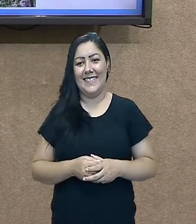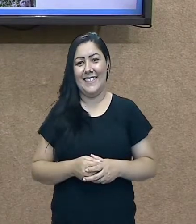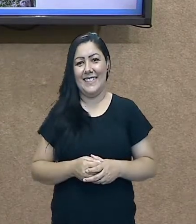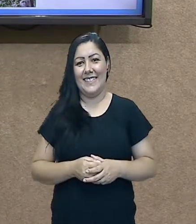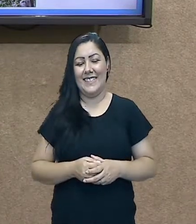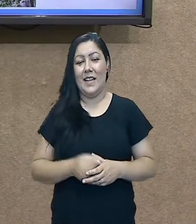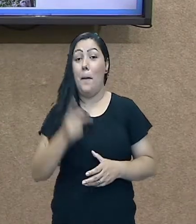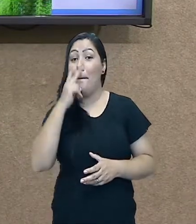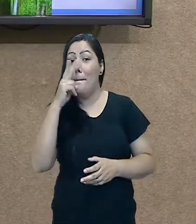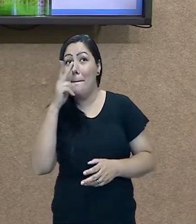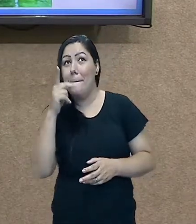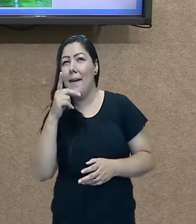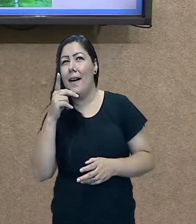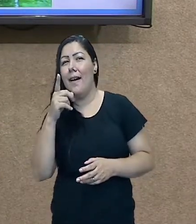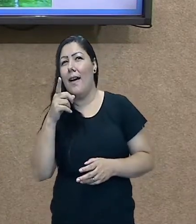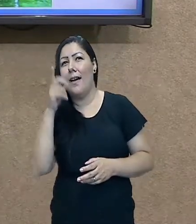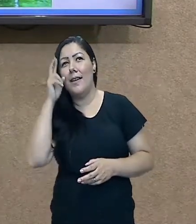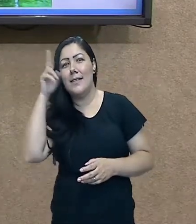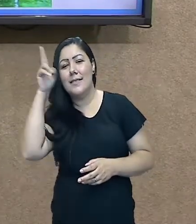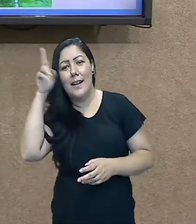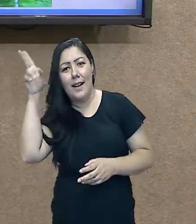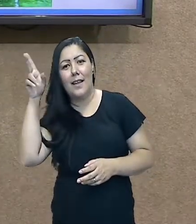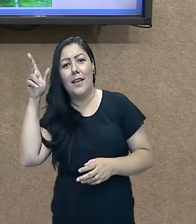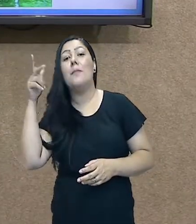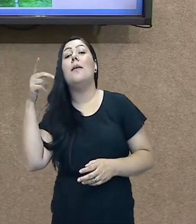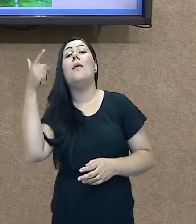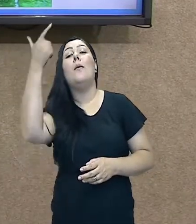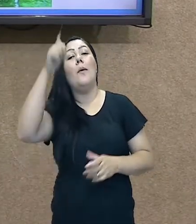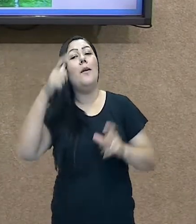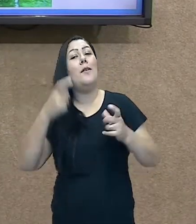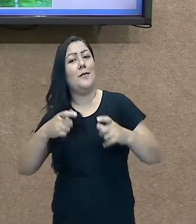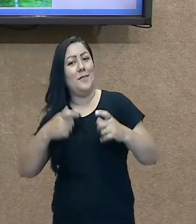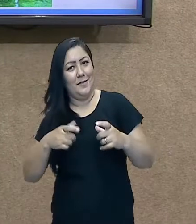E água.